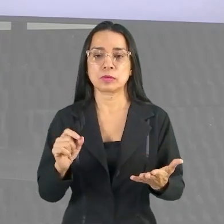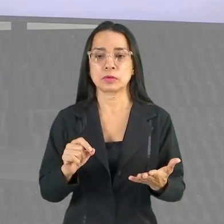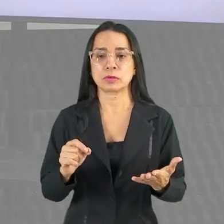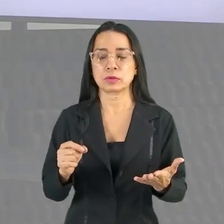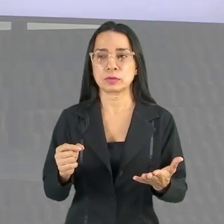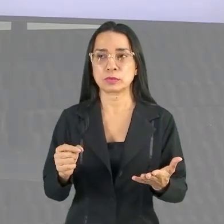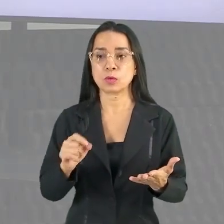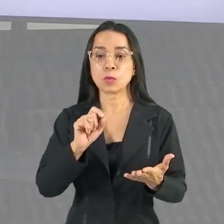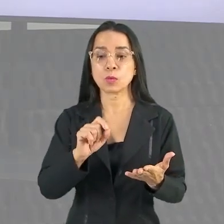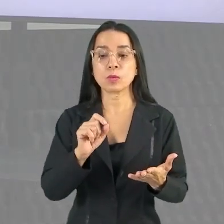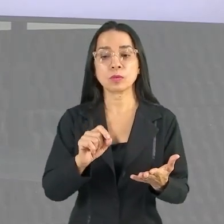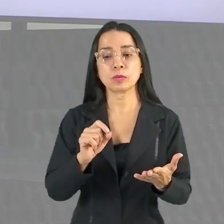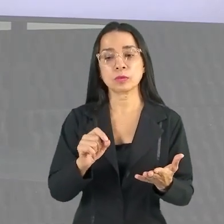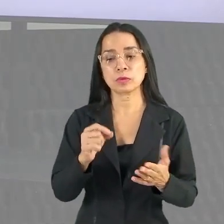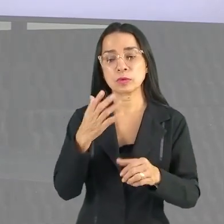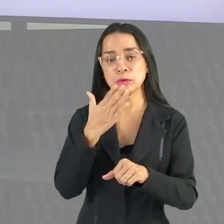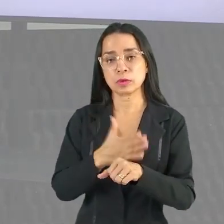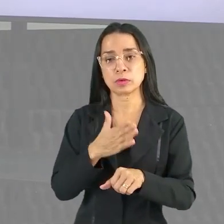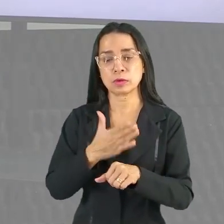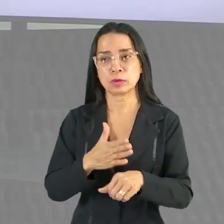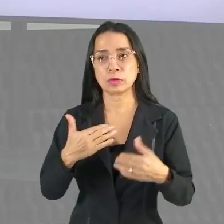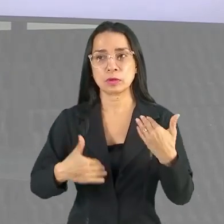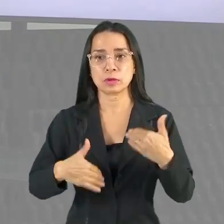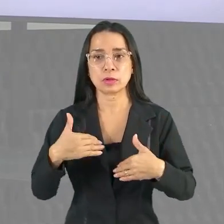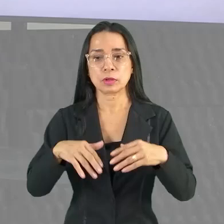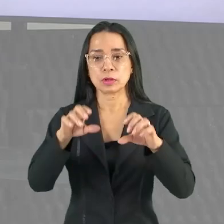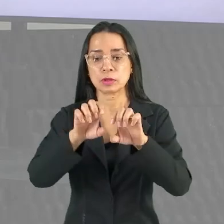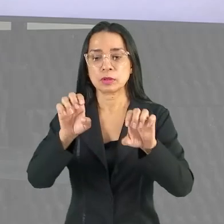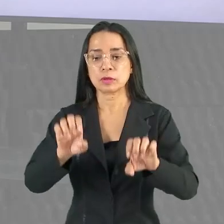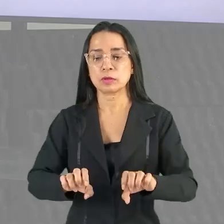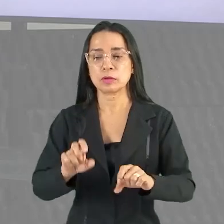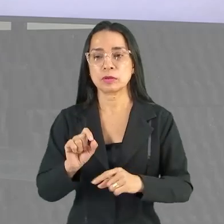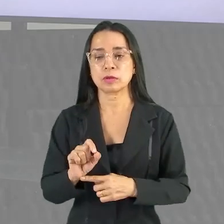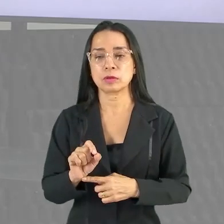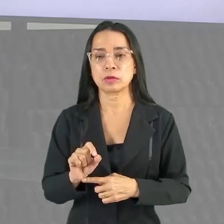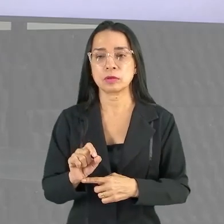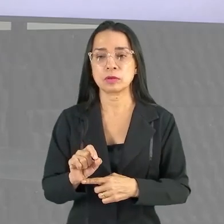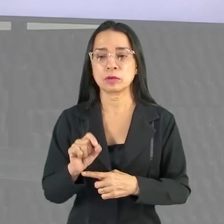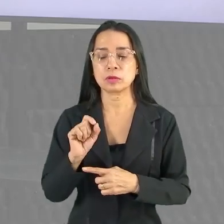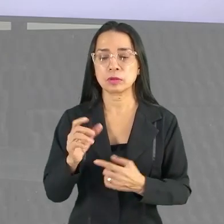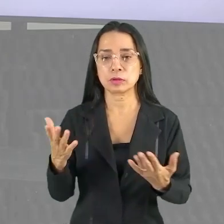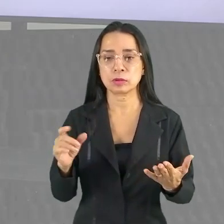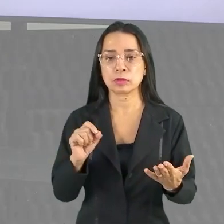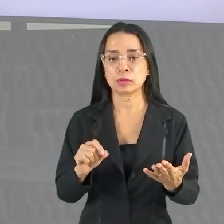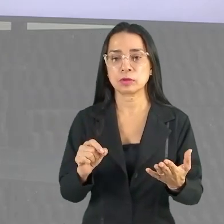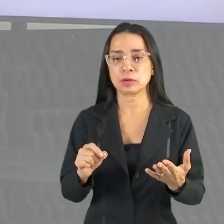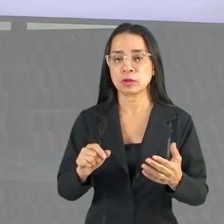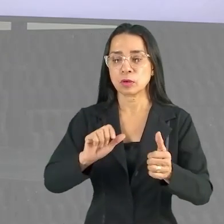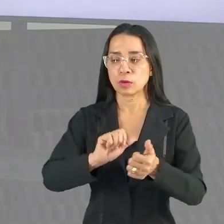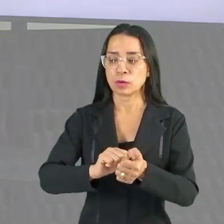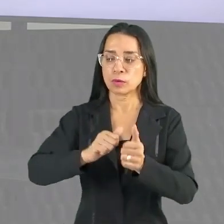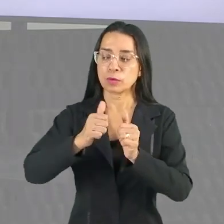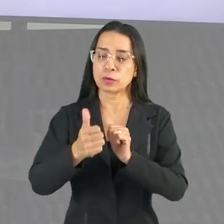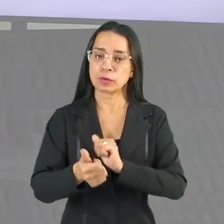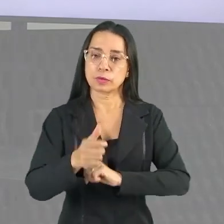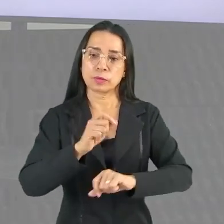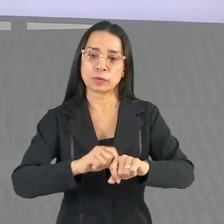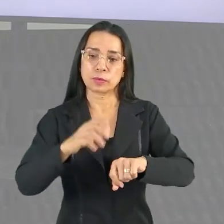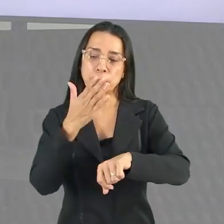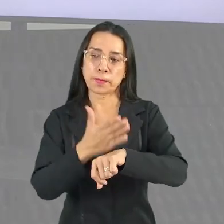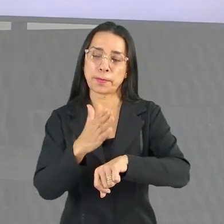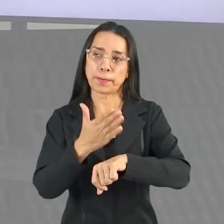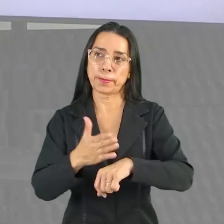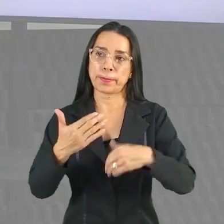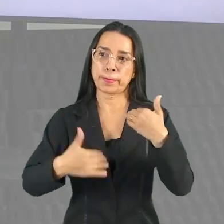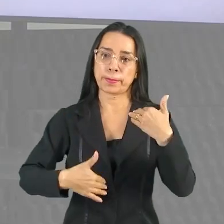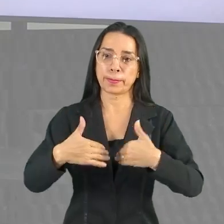são e o que é a atividade física estruturada? São os esportes e os exercícios